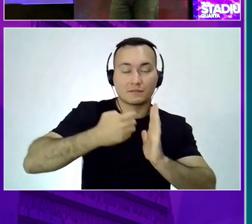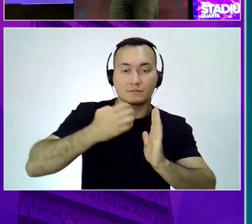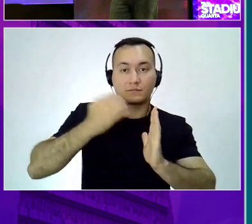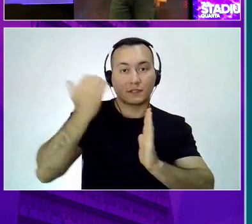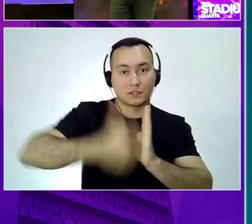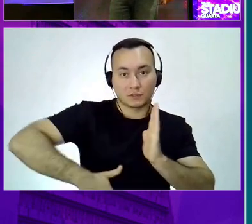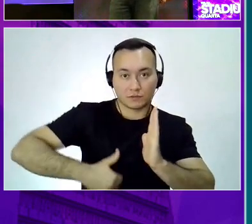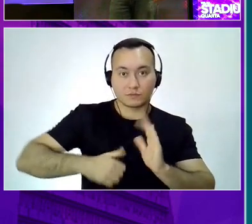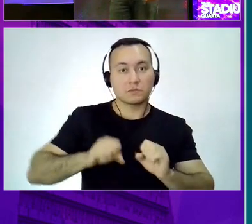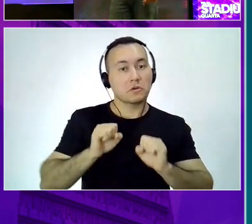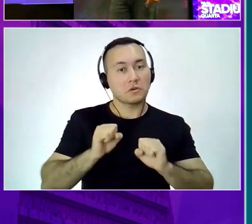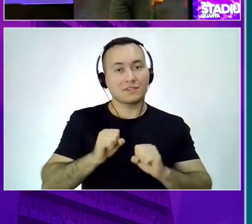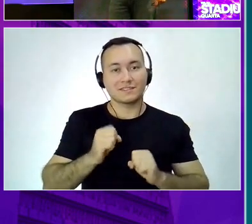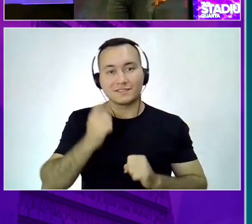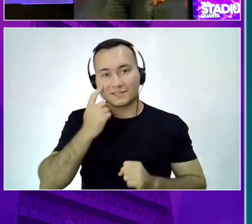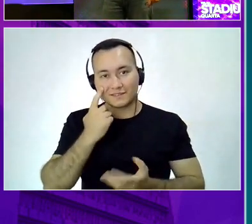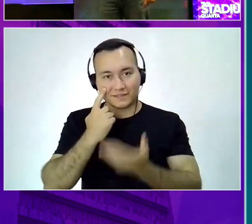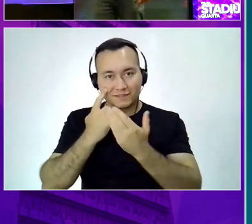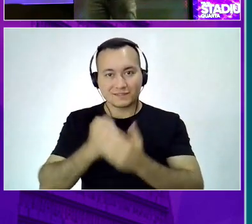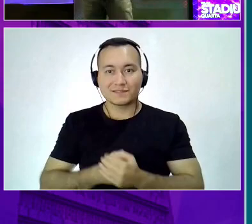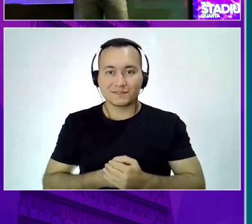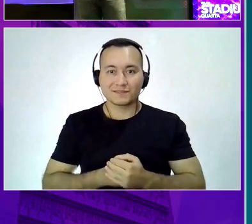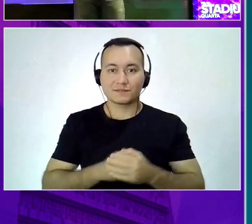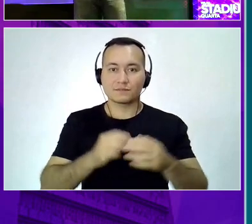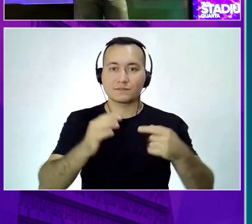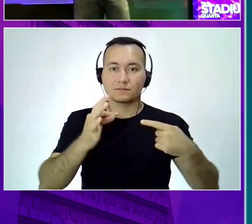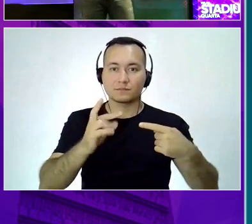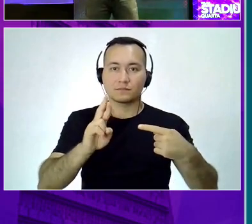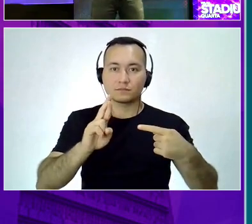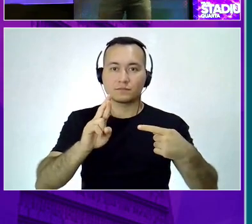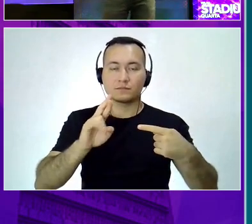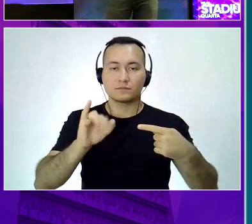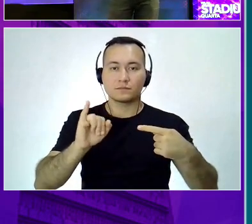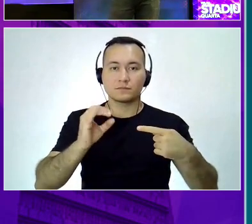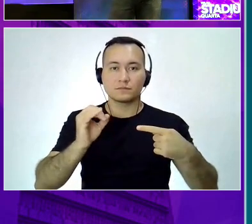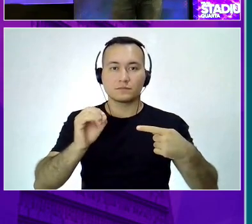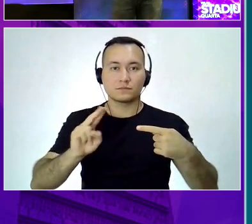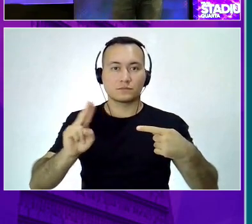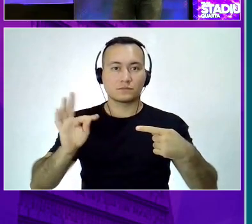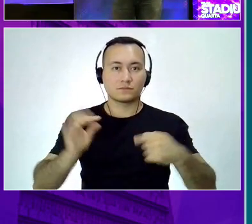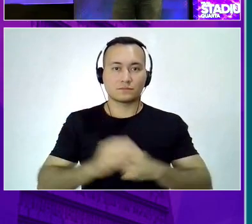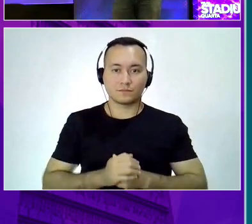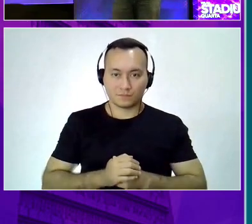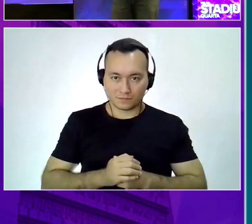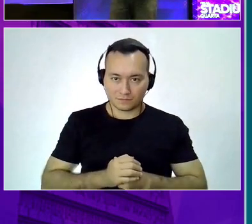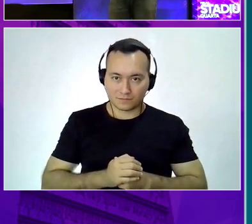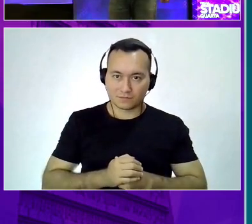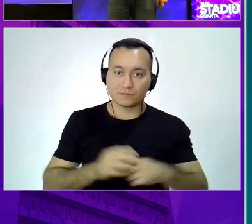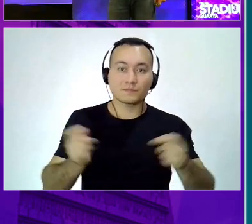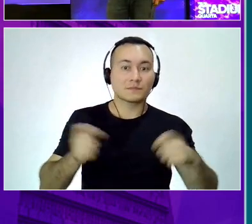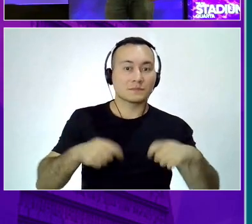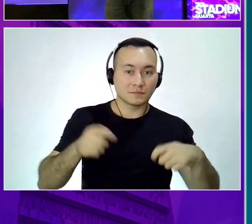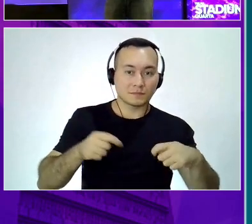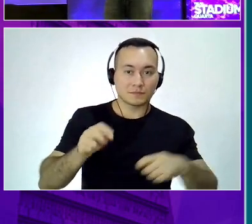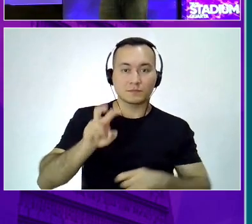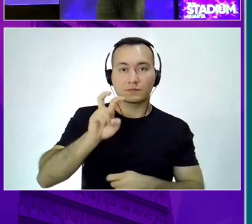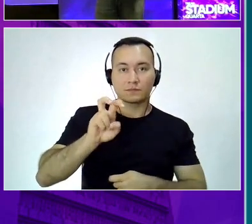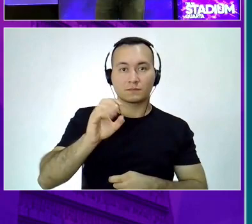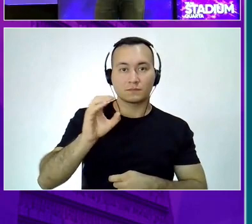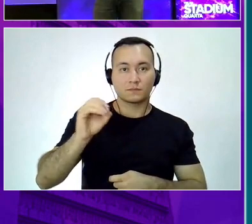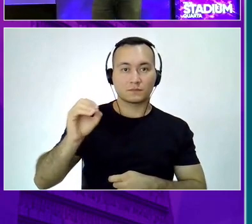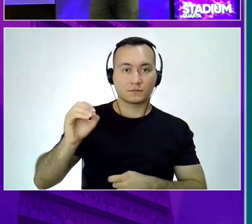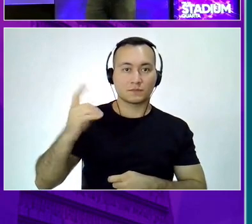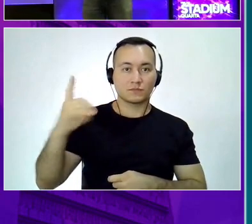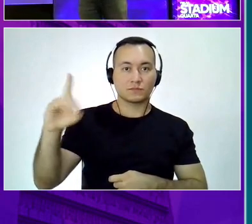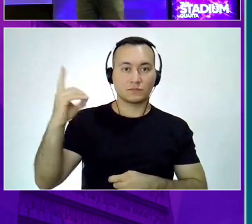disponível para o pessoal que está online. Então a gente está liberando aí 500 dólares. Para vocês utilizarem a nossa nuvem. Por 30 dias. Todos